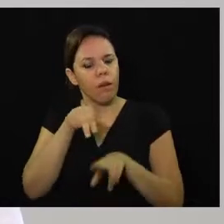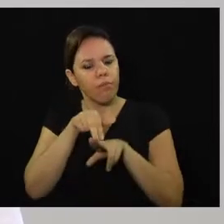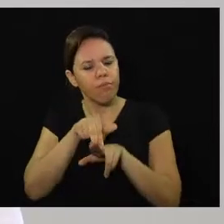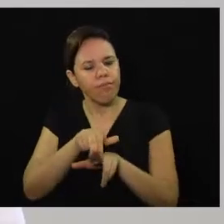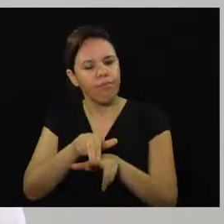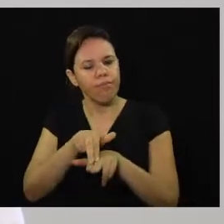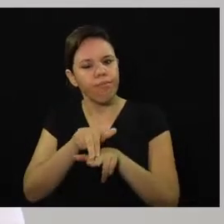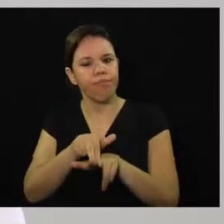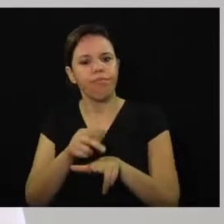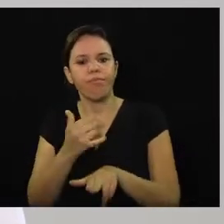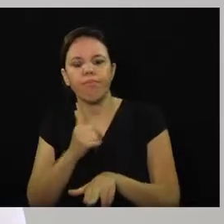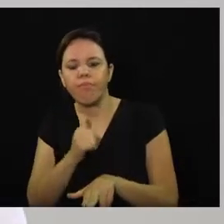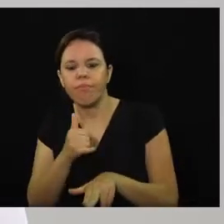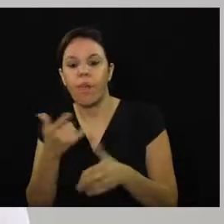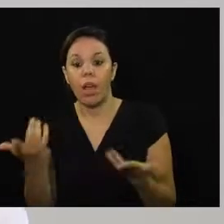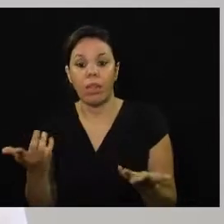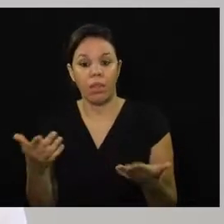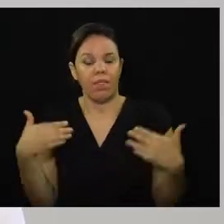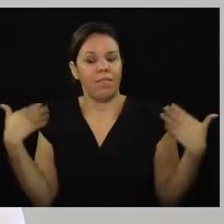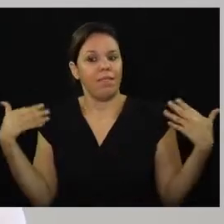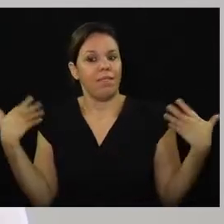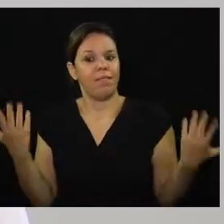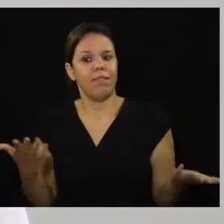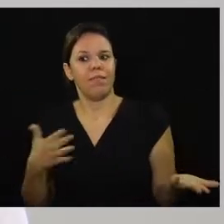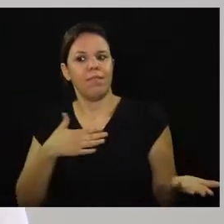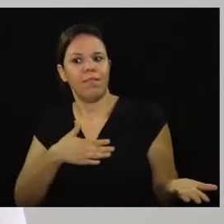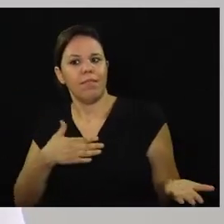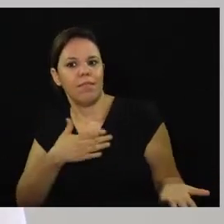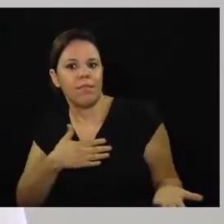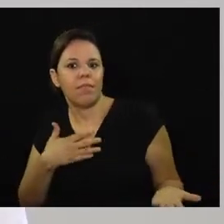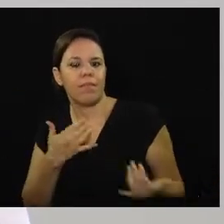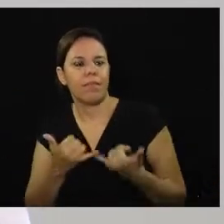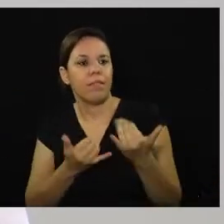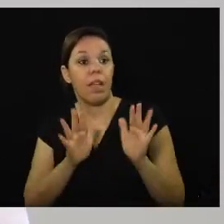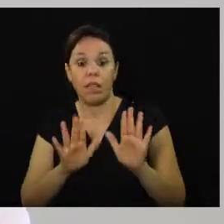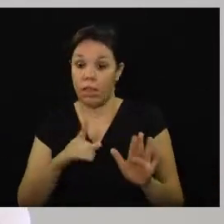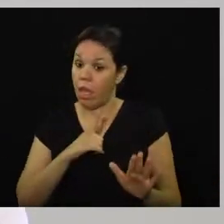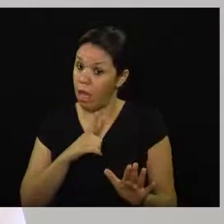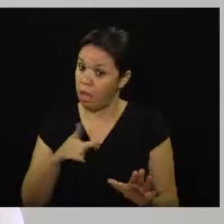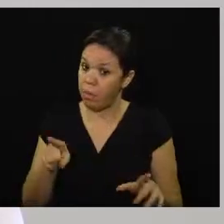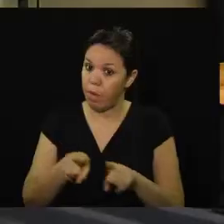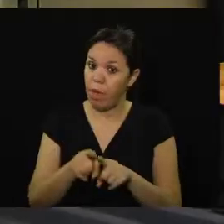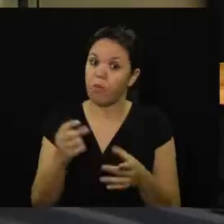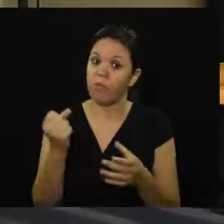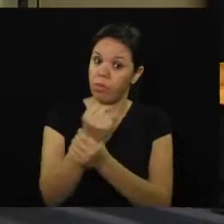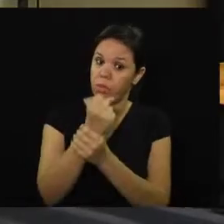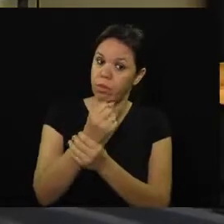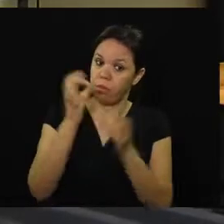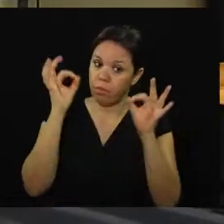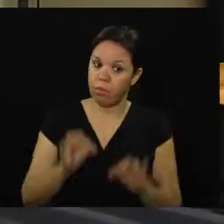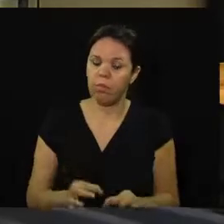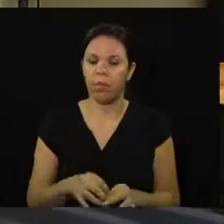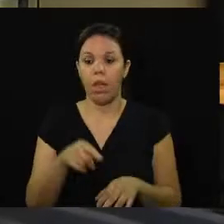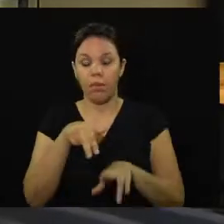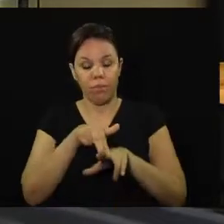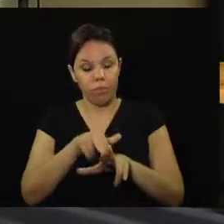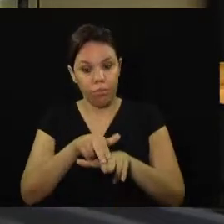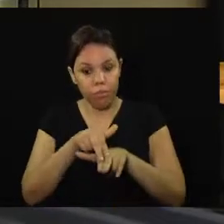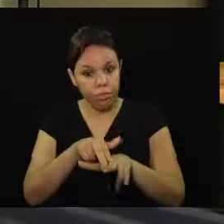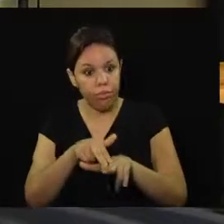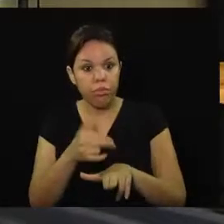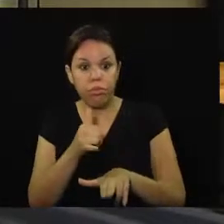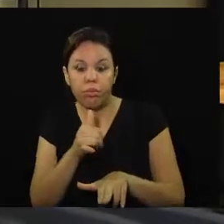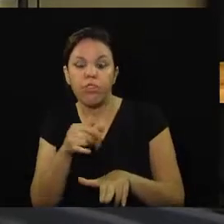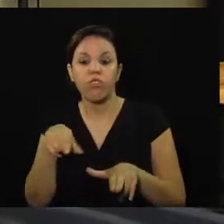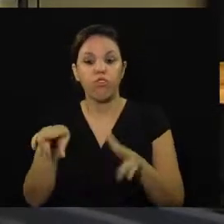patinete até numa hora de divertimento ou de recriação tenha a proteção necessária. Os patinetes chegaram para facilitar